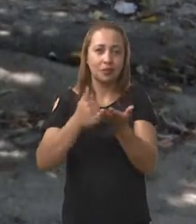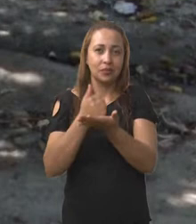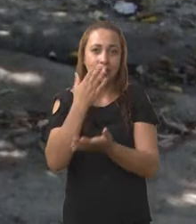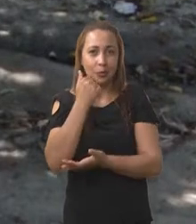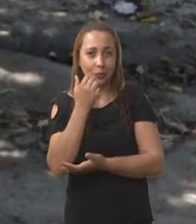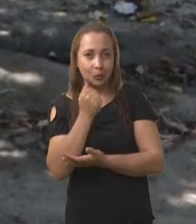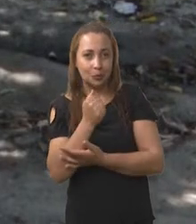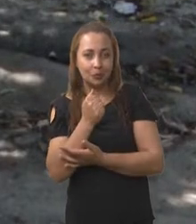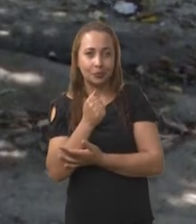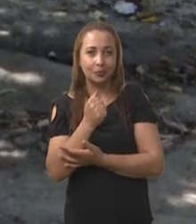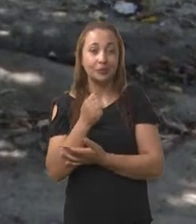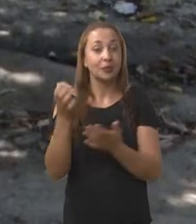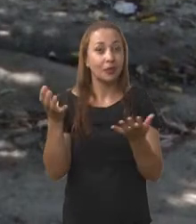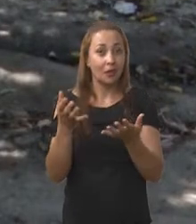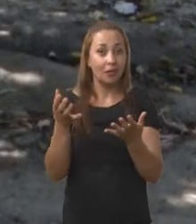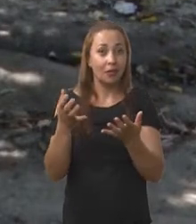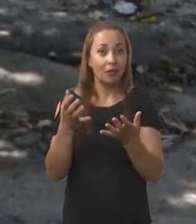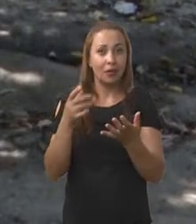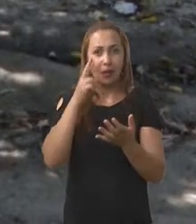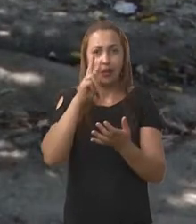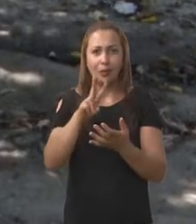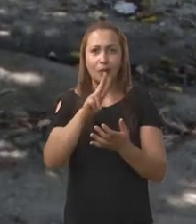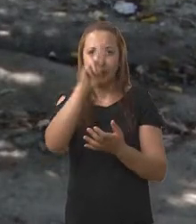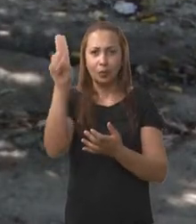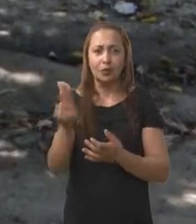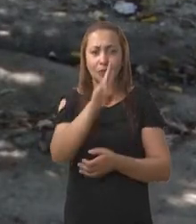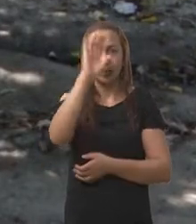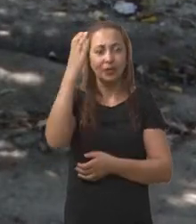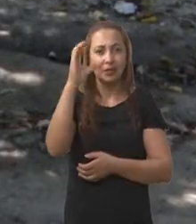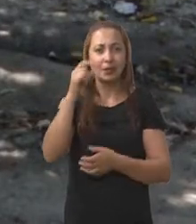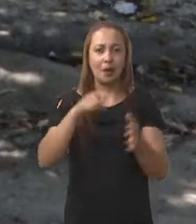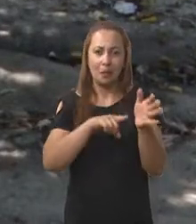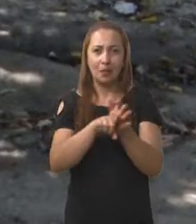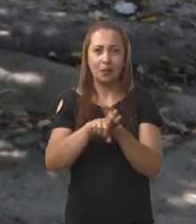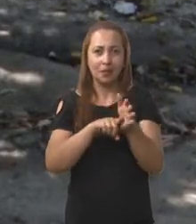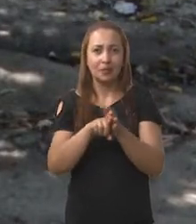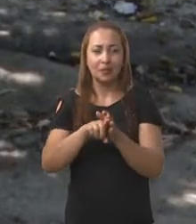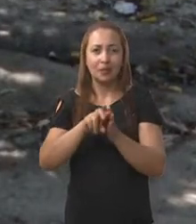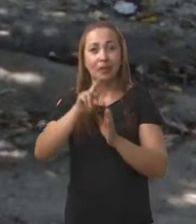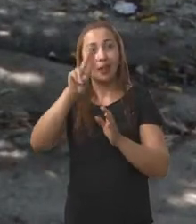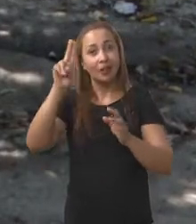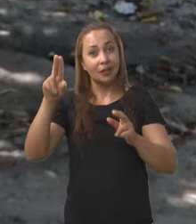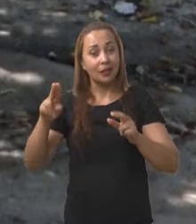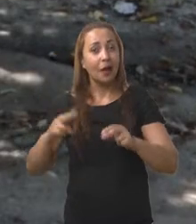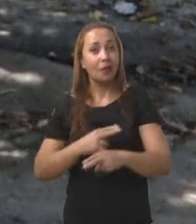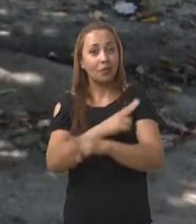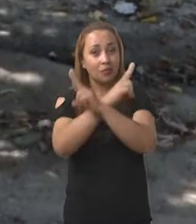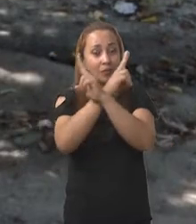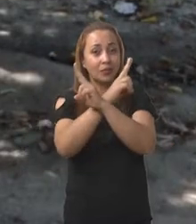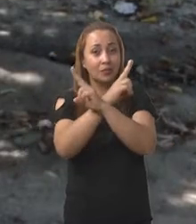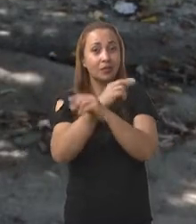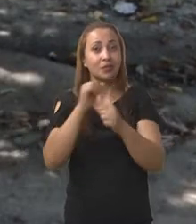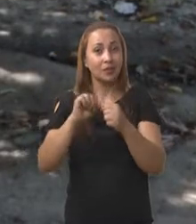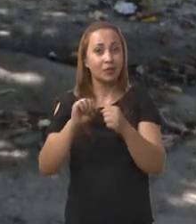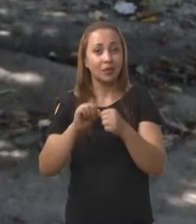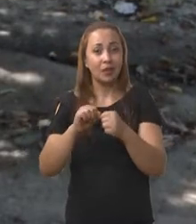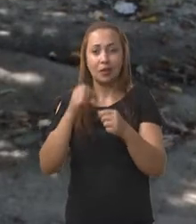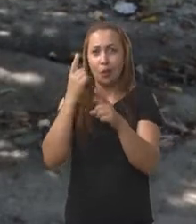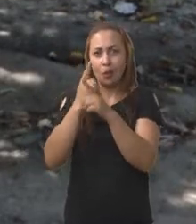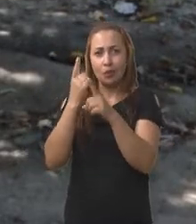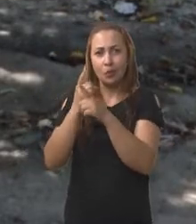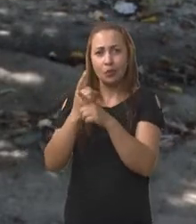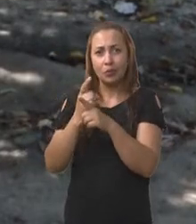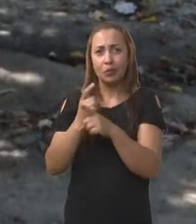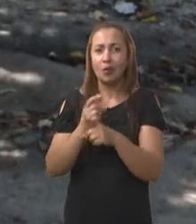desse alimento. Recentemente, você viu aqui no Univerciência uma pesquisa da Universidade Estadual do Sudoeste da Bahia que